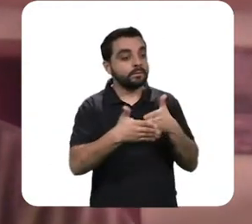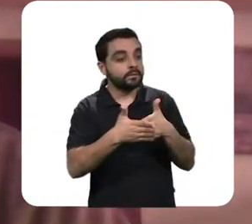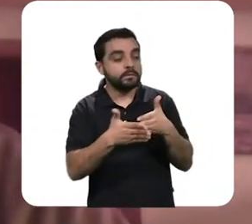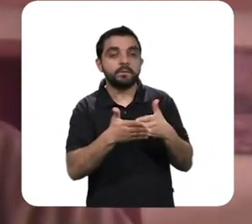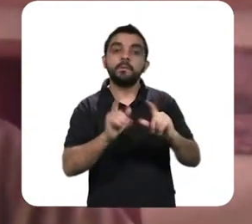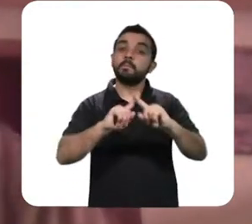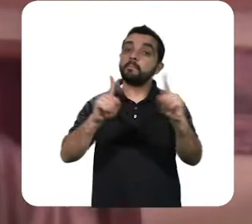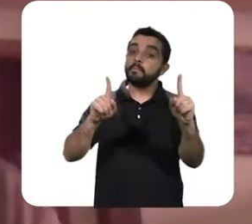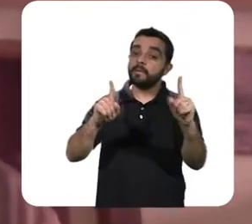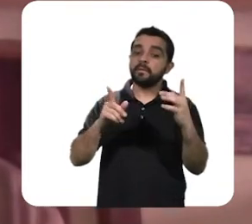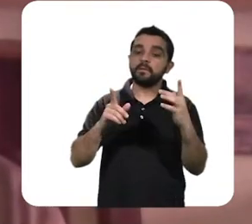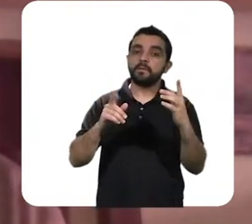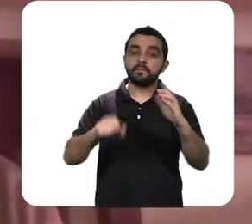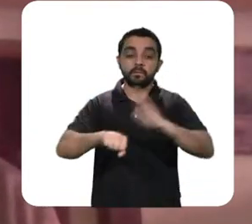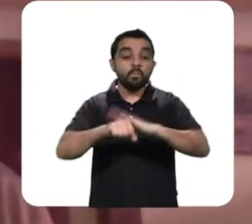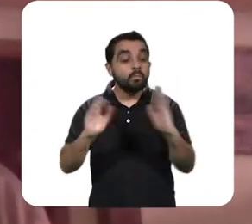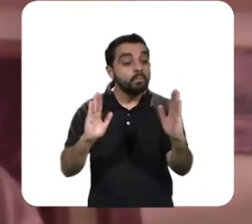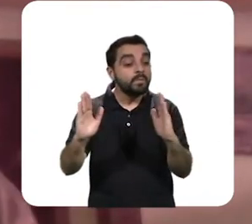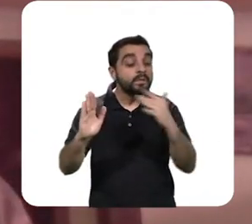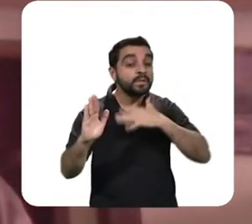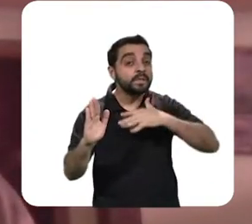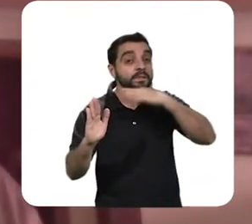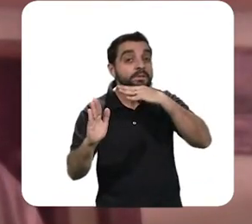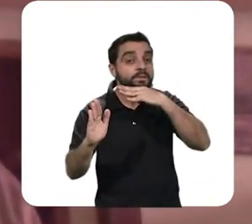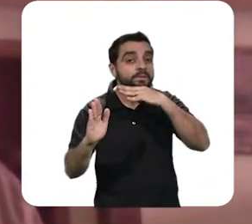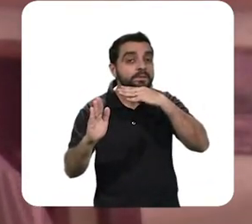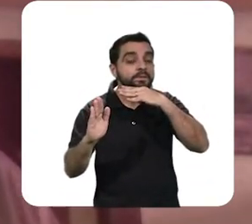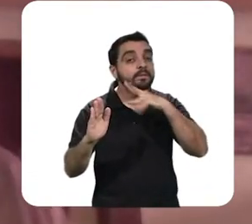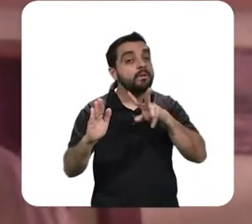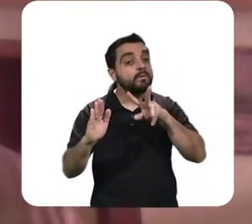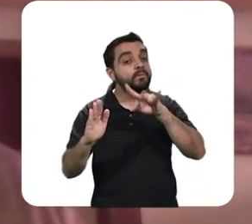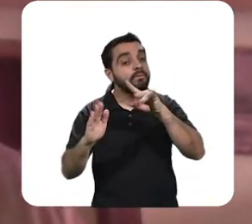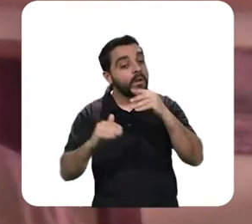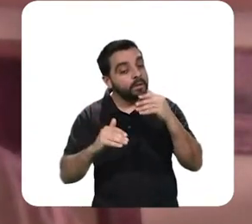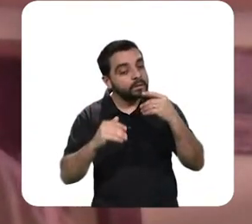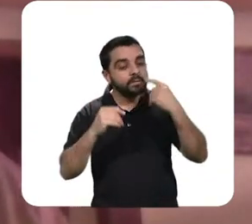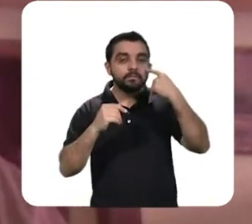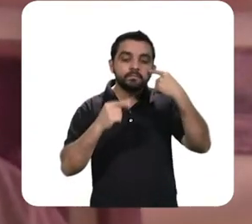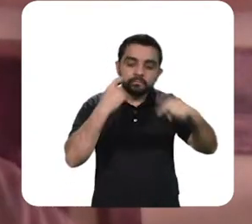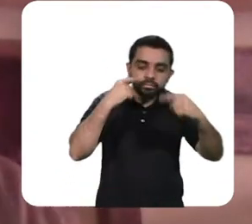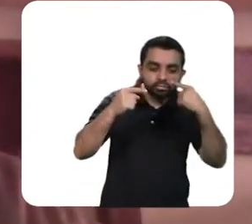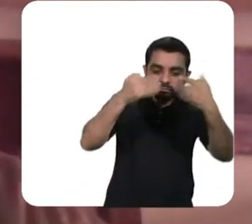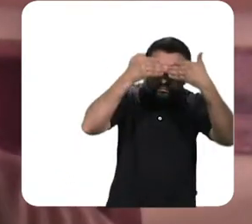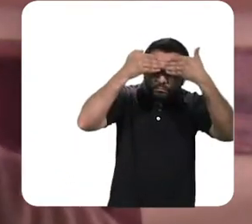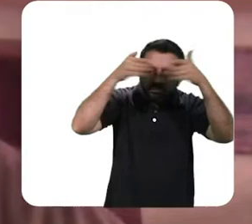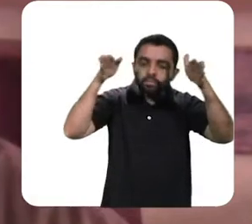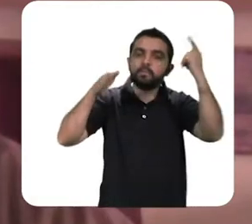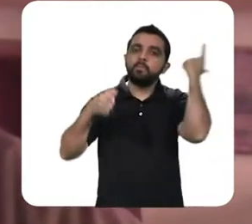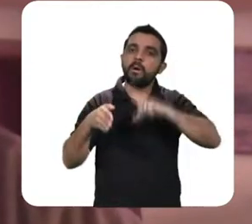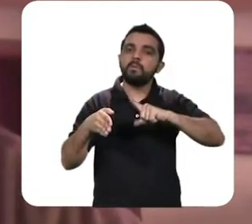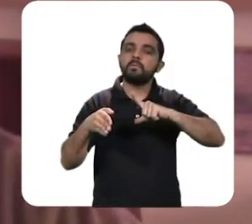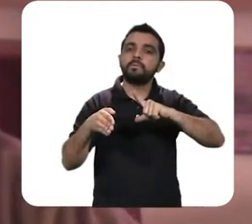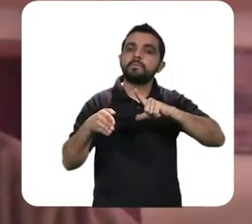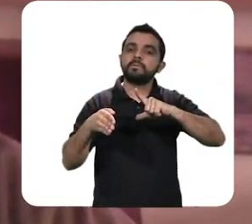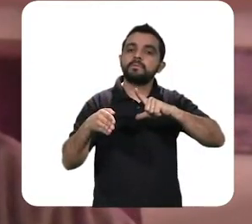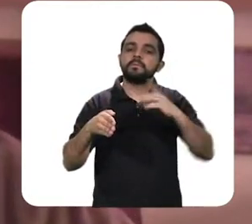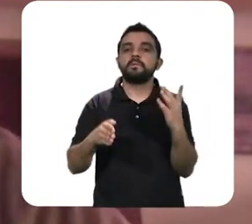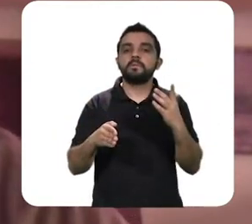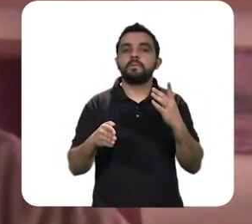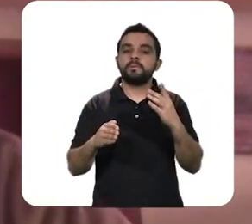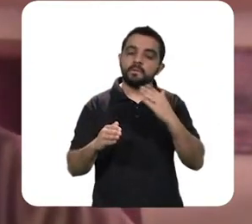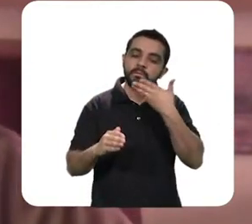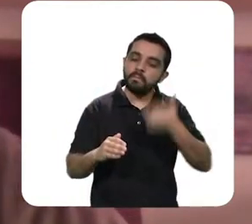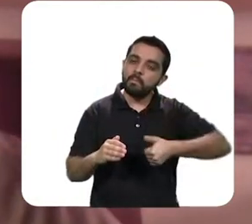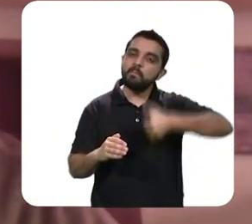ela não seja em vão talvez a crise abra uma perspectiva de superarmos a desgraça neoliberal que nos desgovernam mais de anos